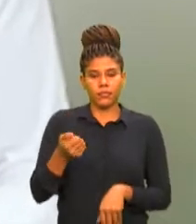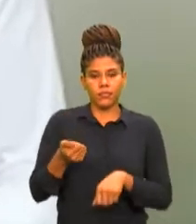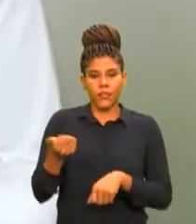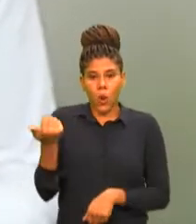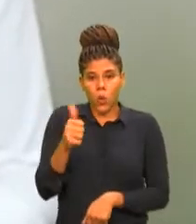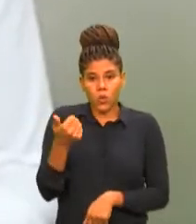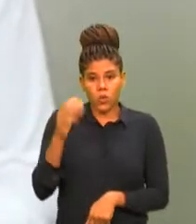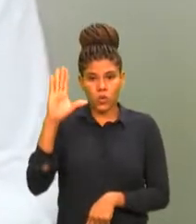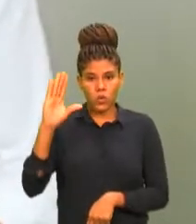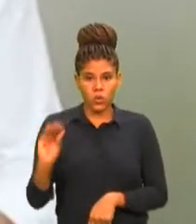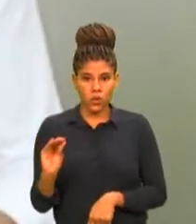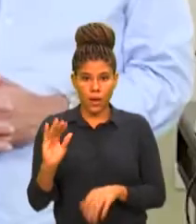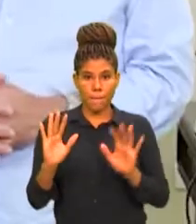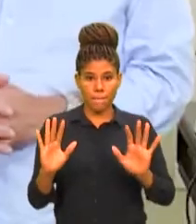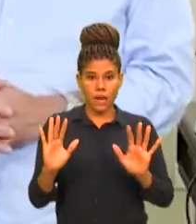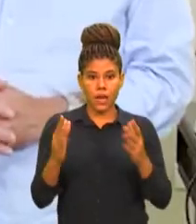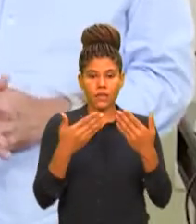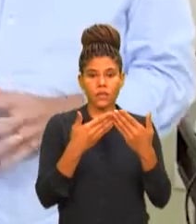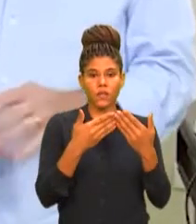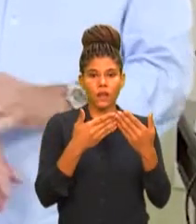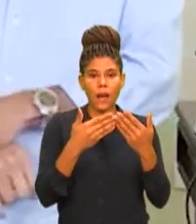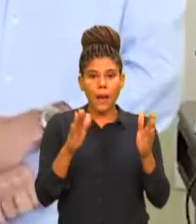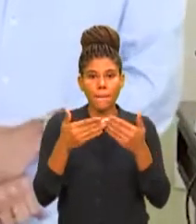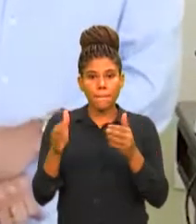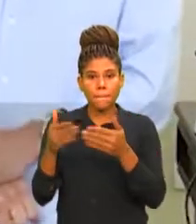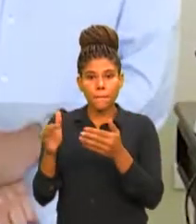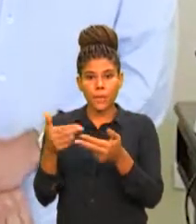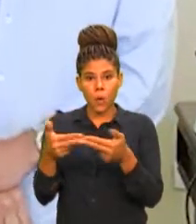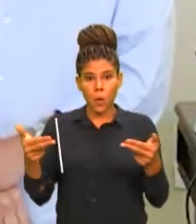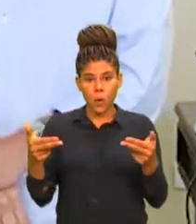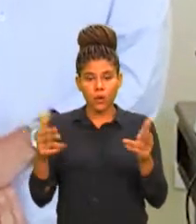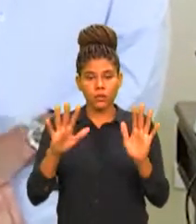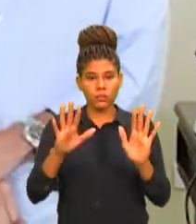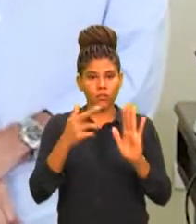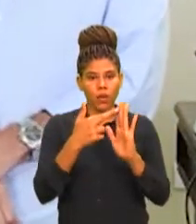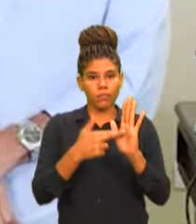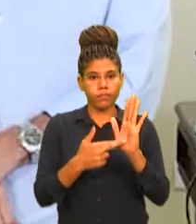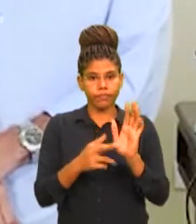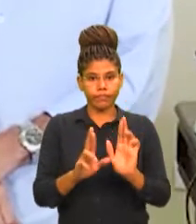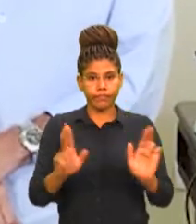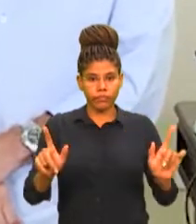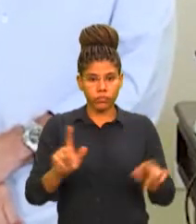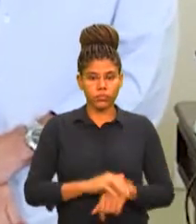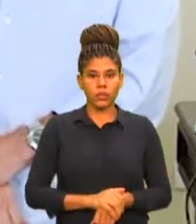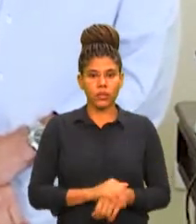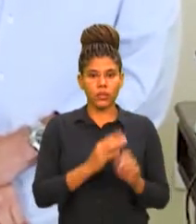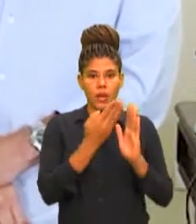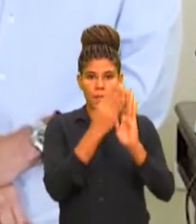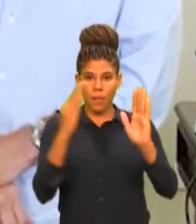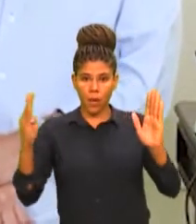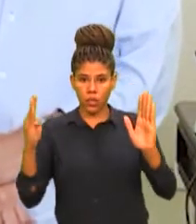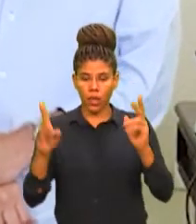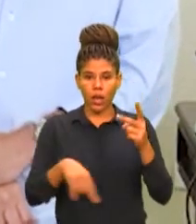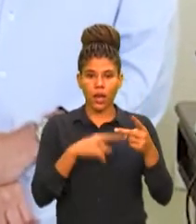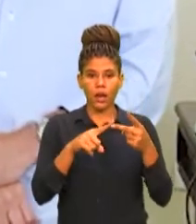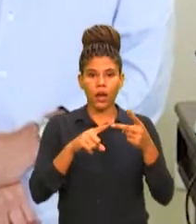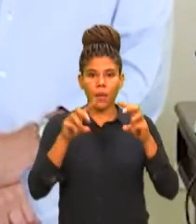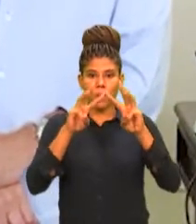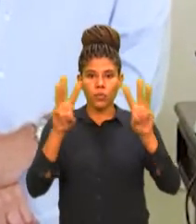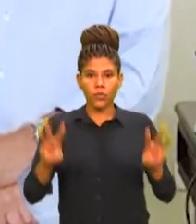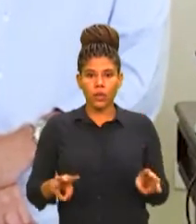protocolos diferenciados. Nós estamos autorizando o comitê agora a abertura de bibliotecas, museus e cinemas com